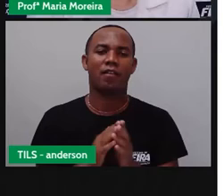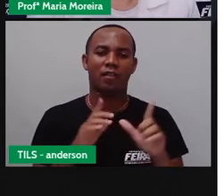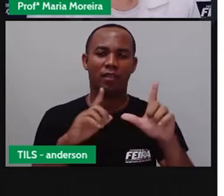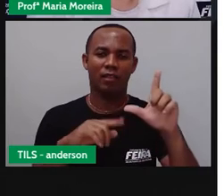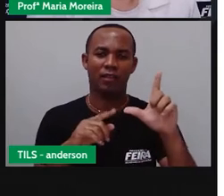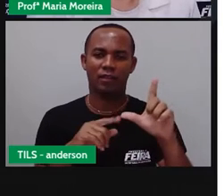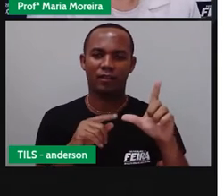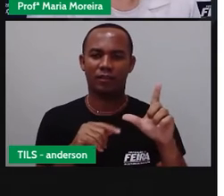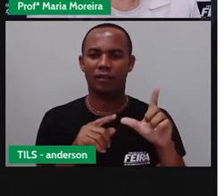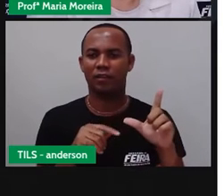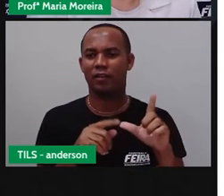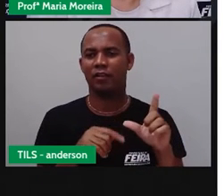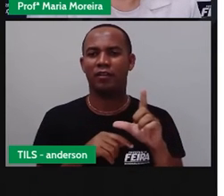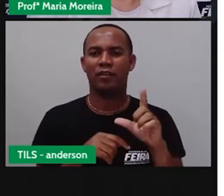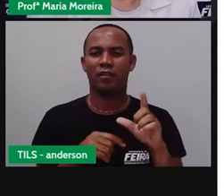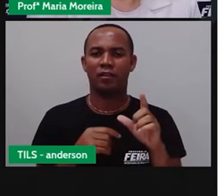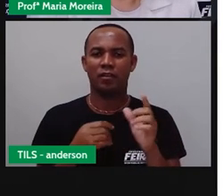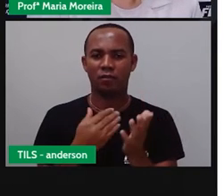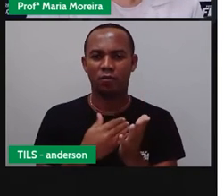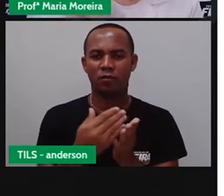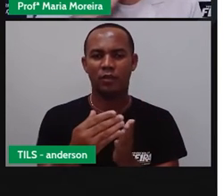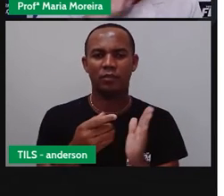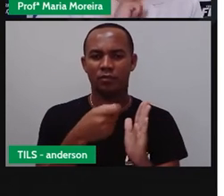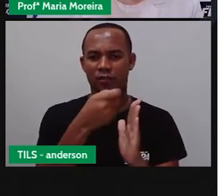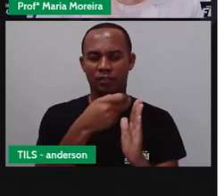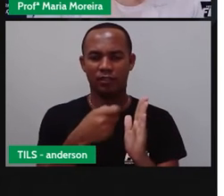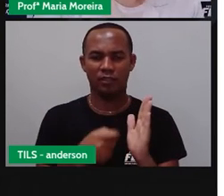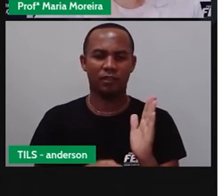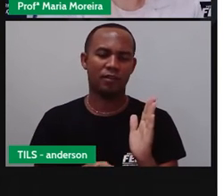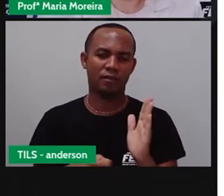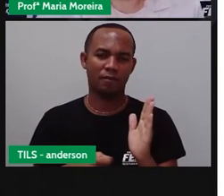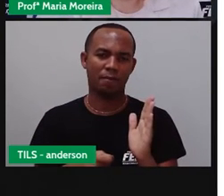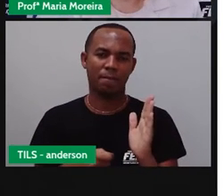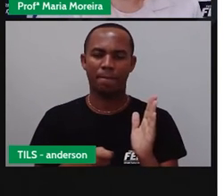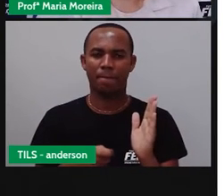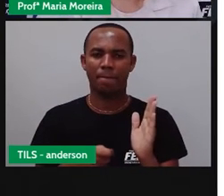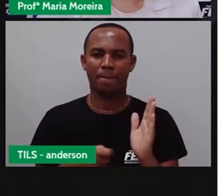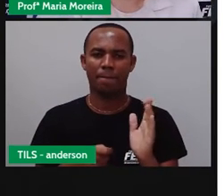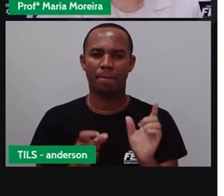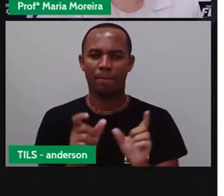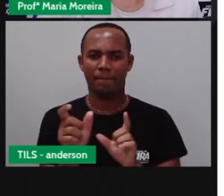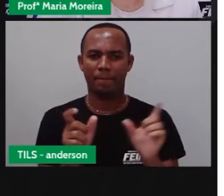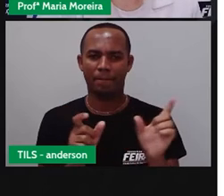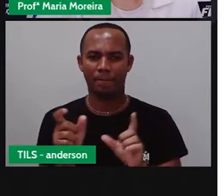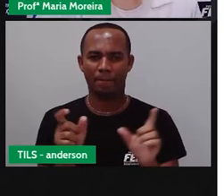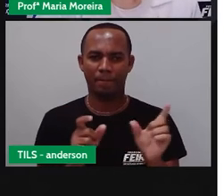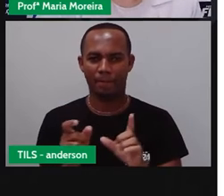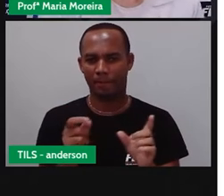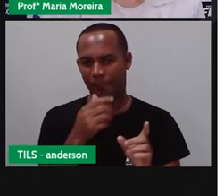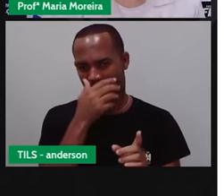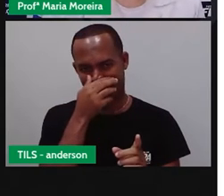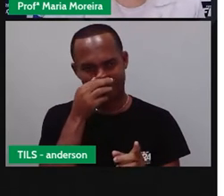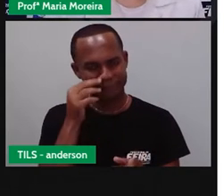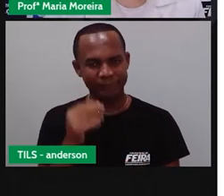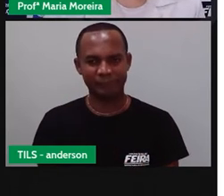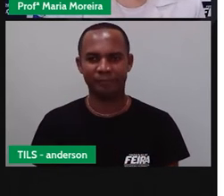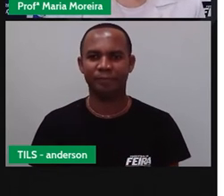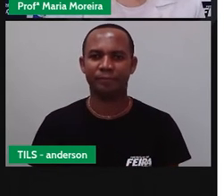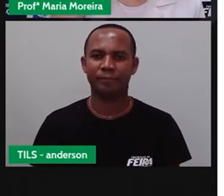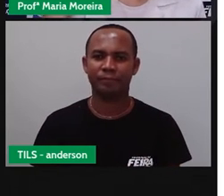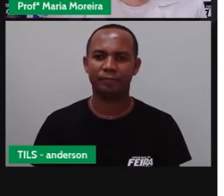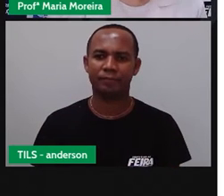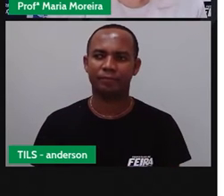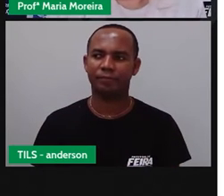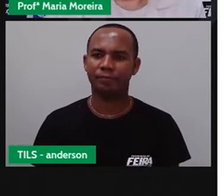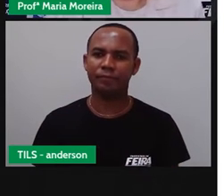a tarde toda escrevendo palavras. Vamos ajudá-las também? Vamos? Olha só, quais